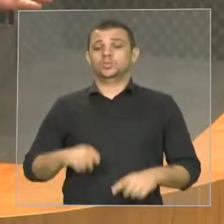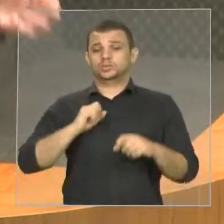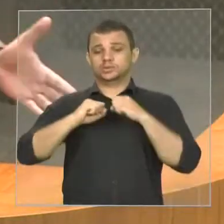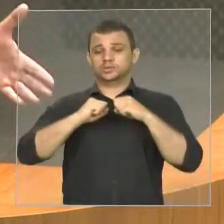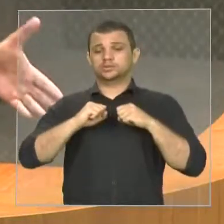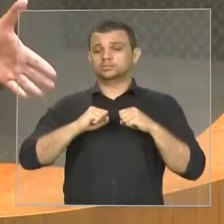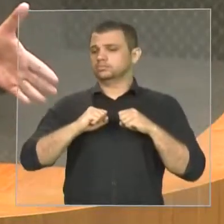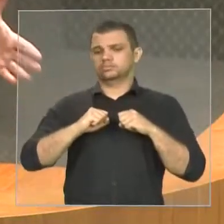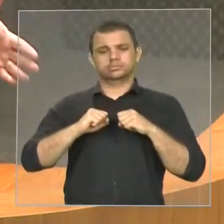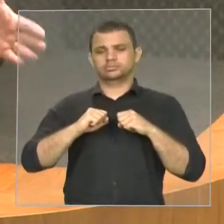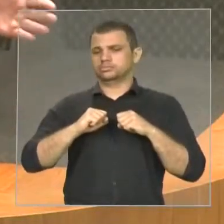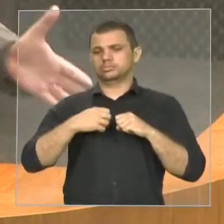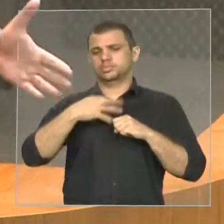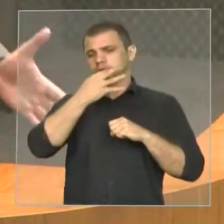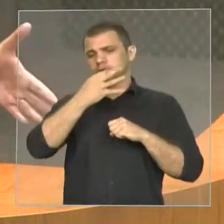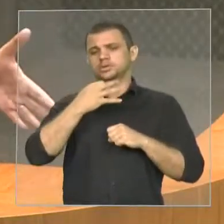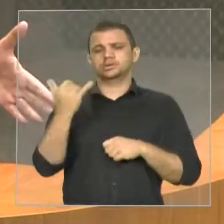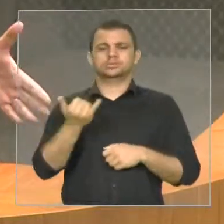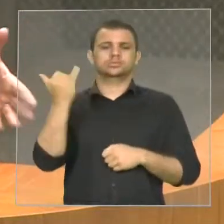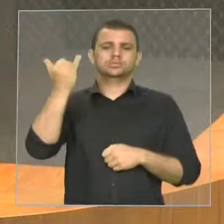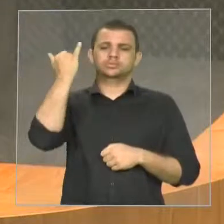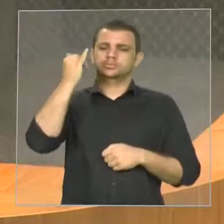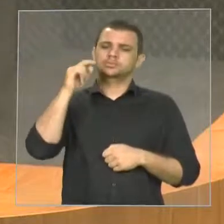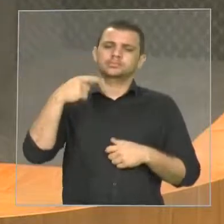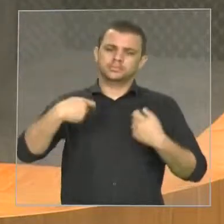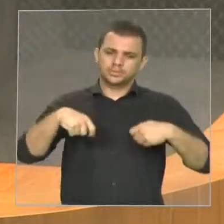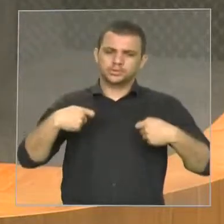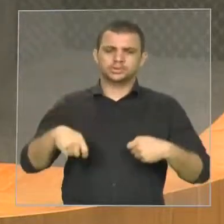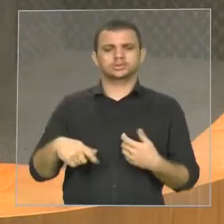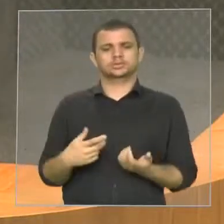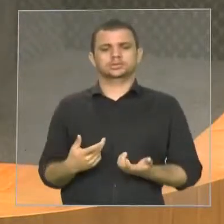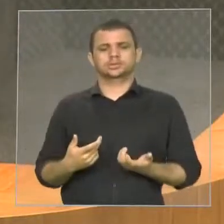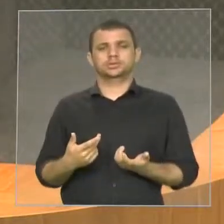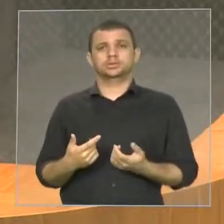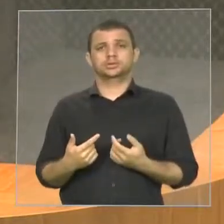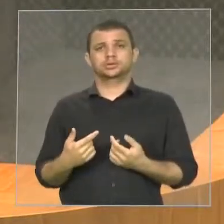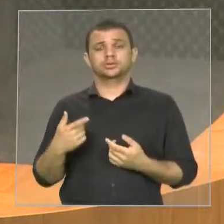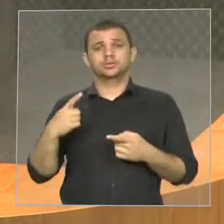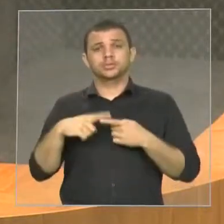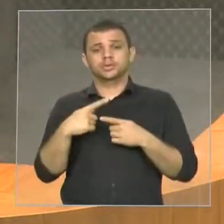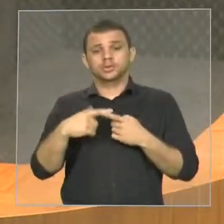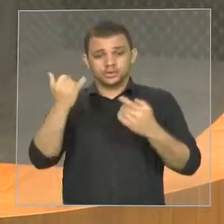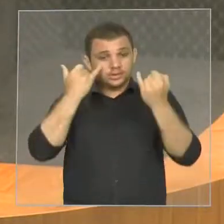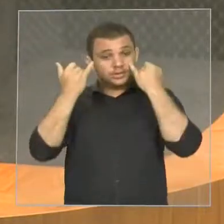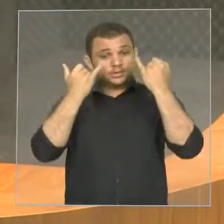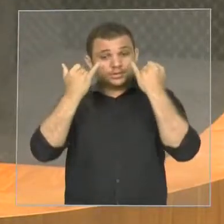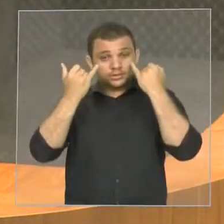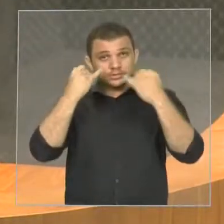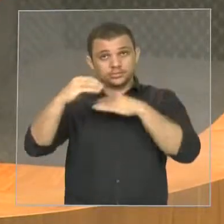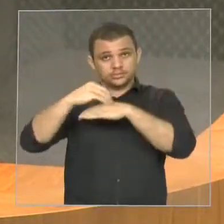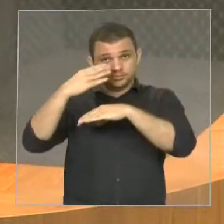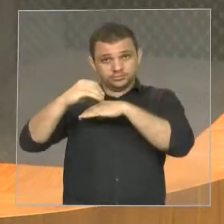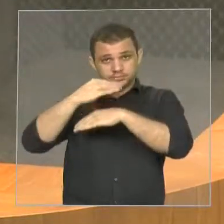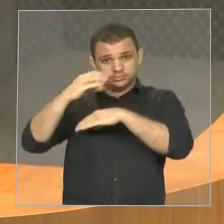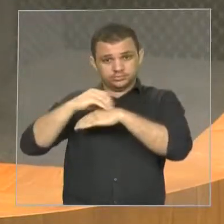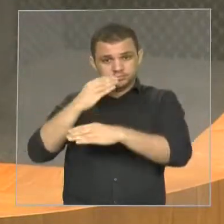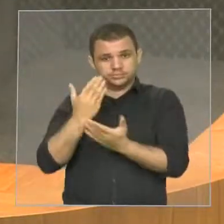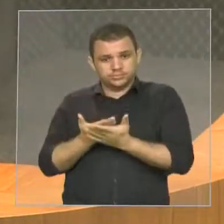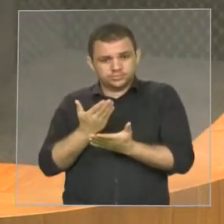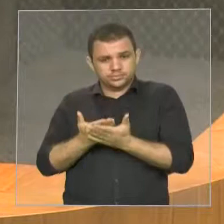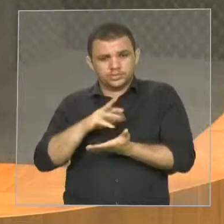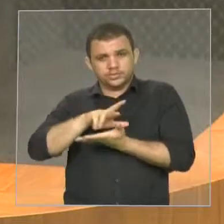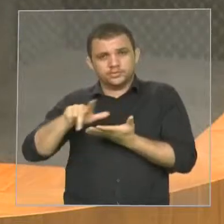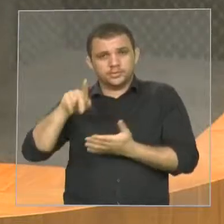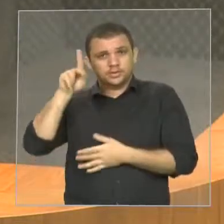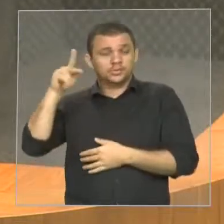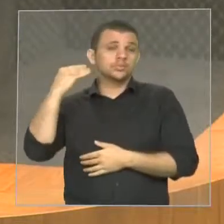essencial, eu acho fundamental. Porque pelas informações que eu tenho, estudos atuariais até feitos pelo Banco